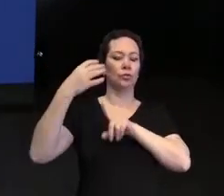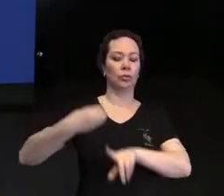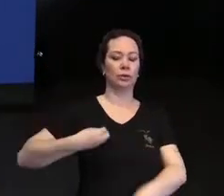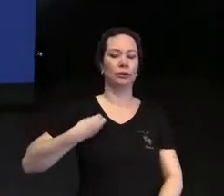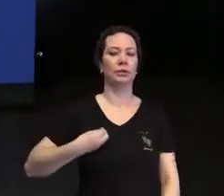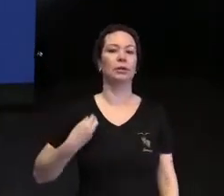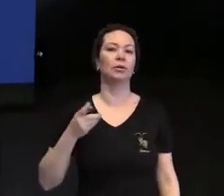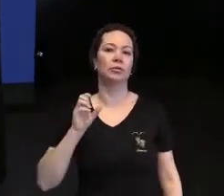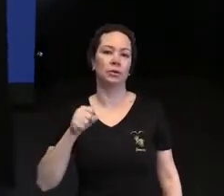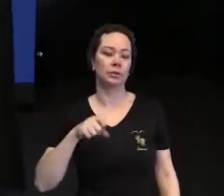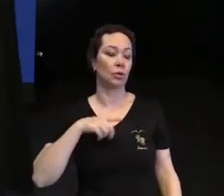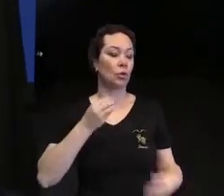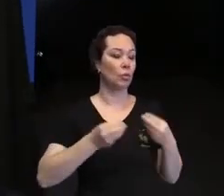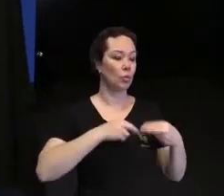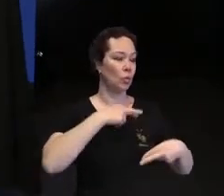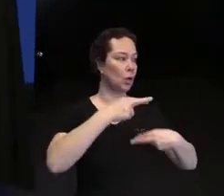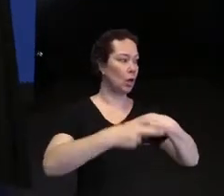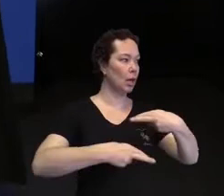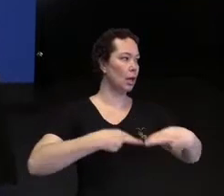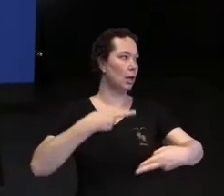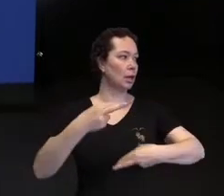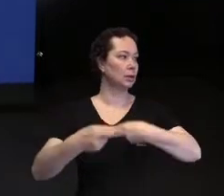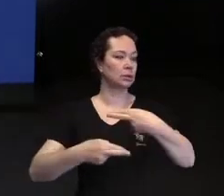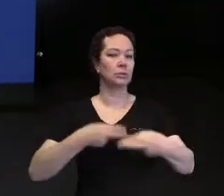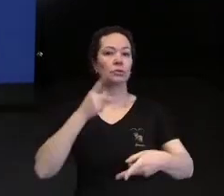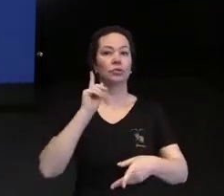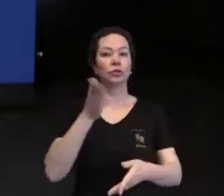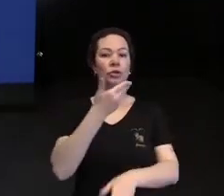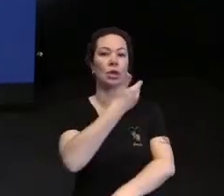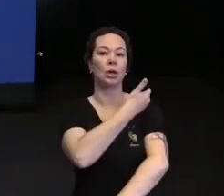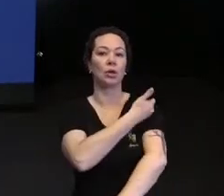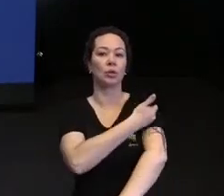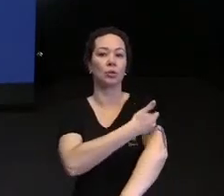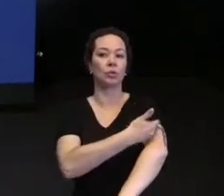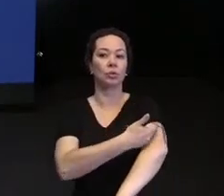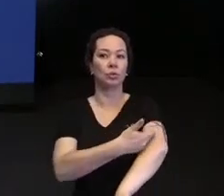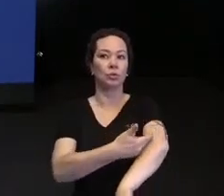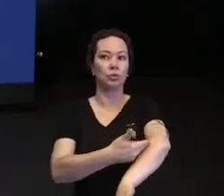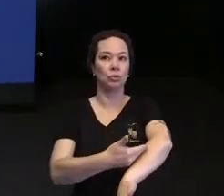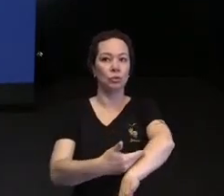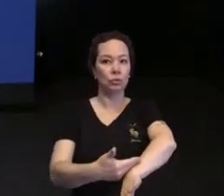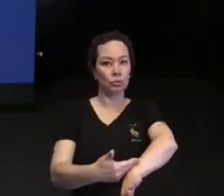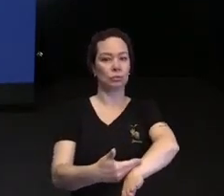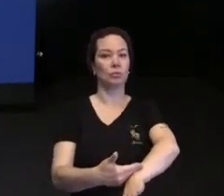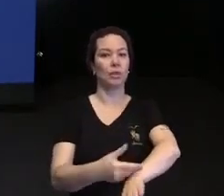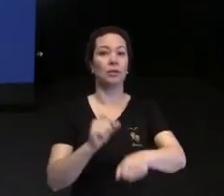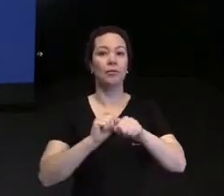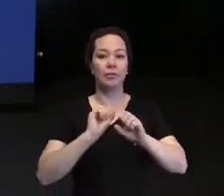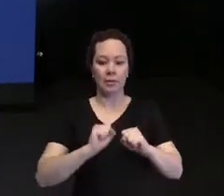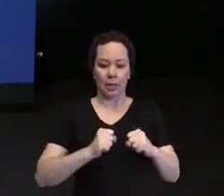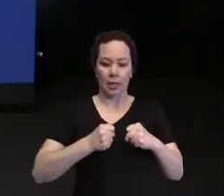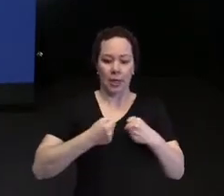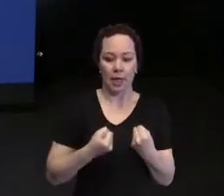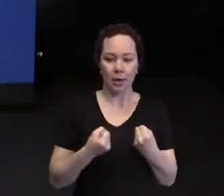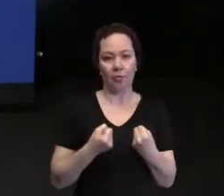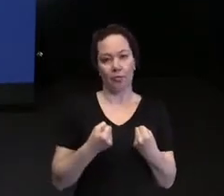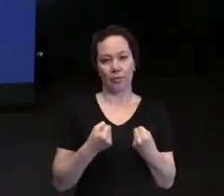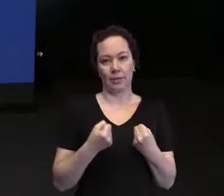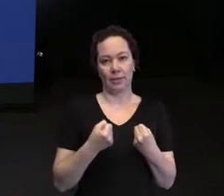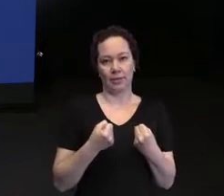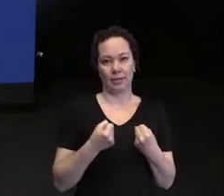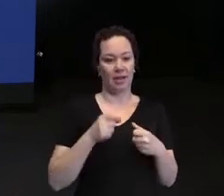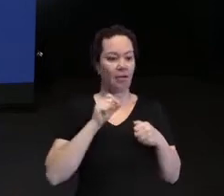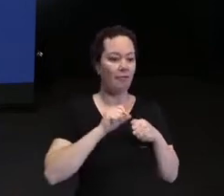como a gente se relaciona com o outro. Porque a gente está muito acostumado a reforçar os estereótipos,